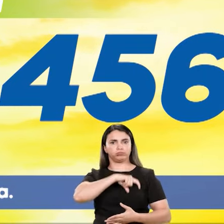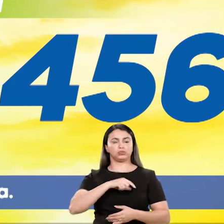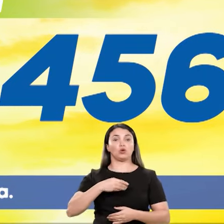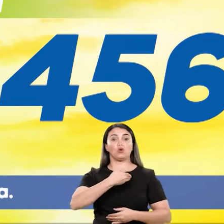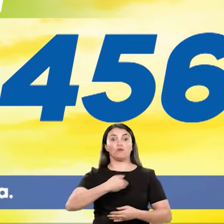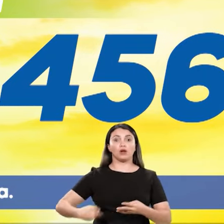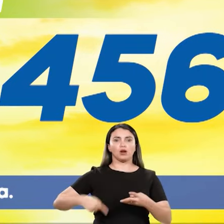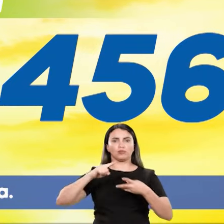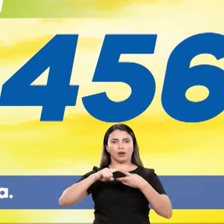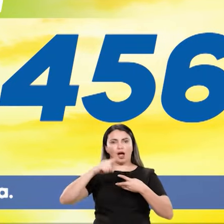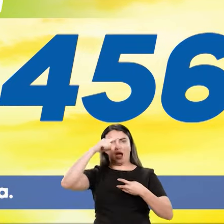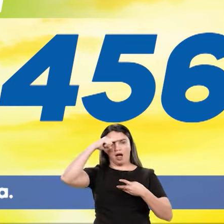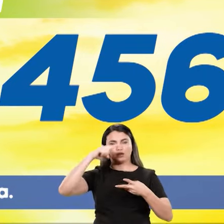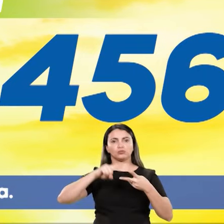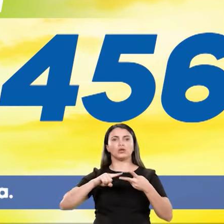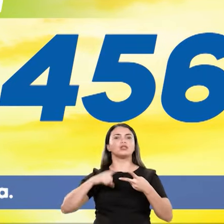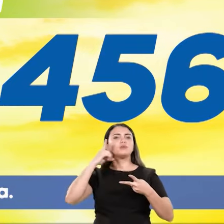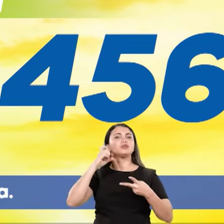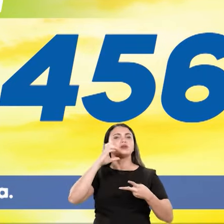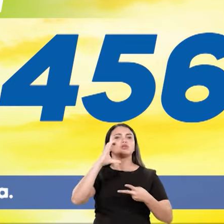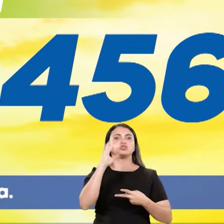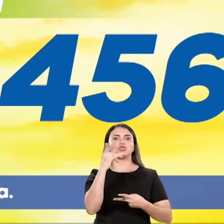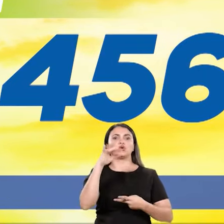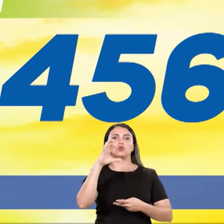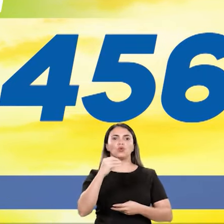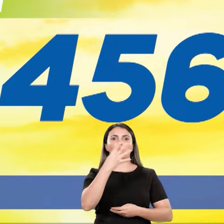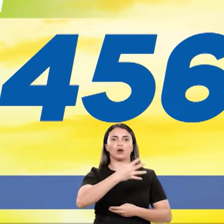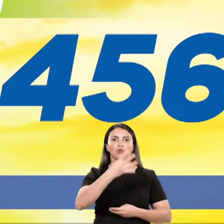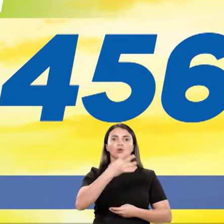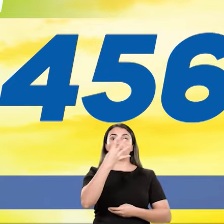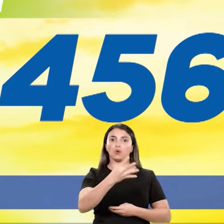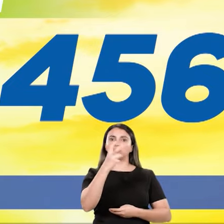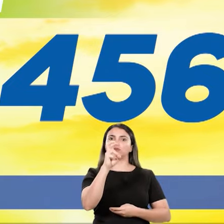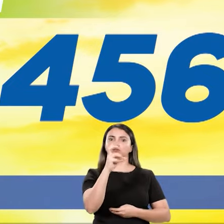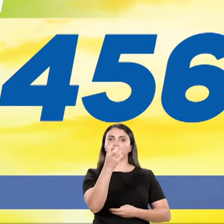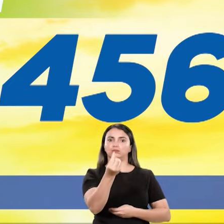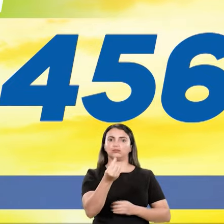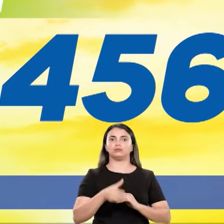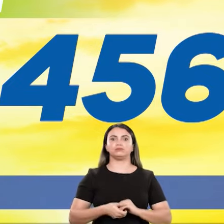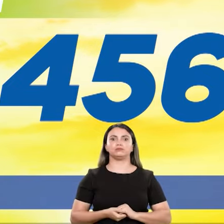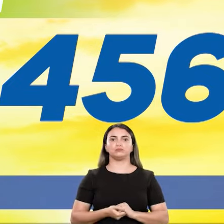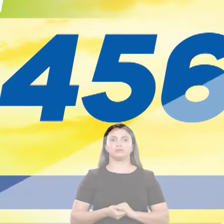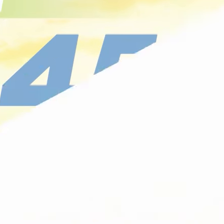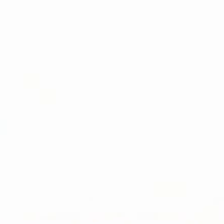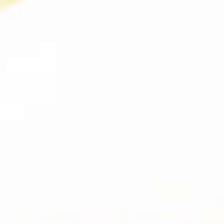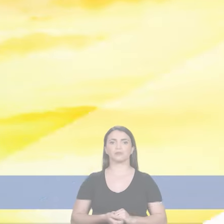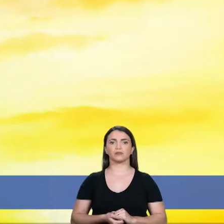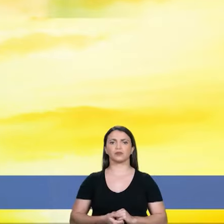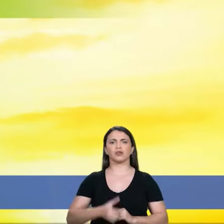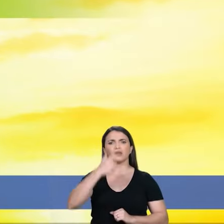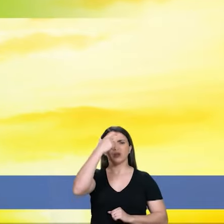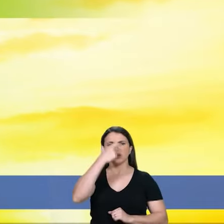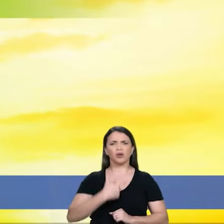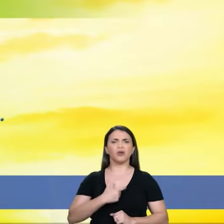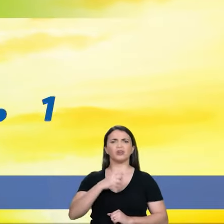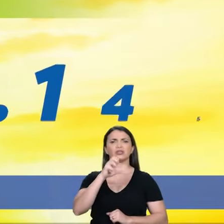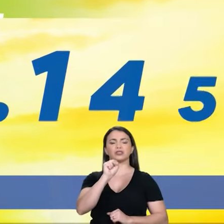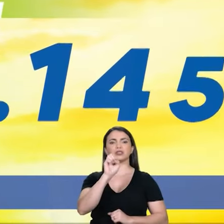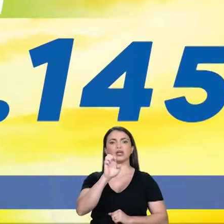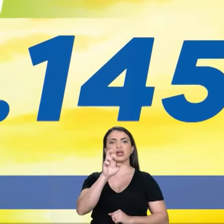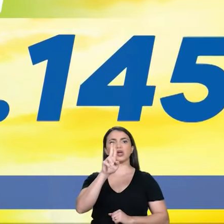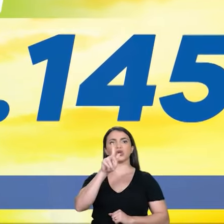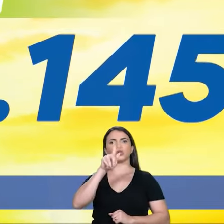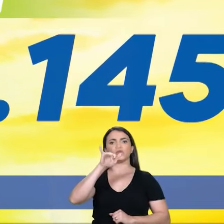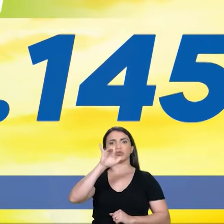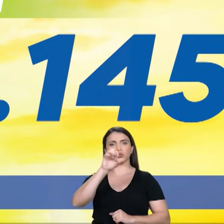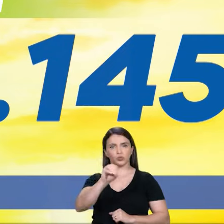Governador Ronaldo Caiado e deputado Chico Zeca, 44456. Sou Sérgio Sandri,